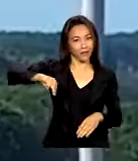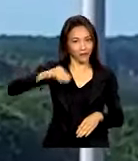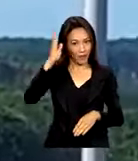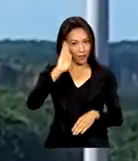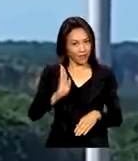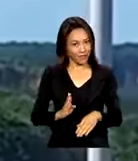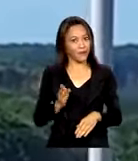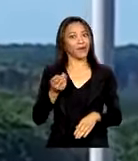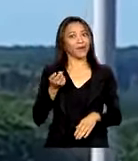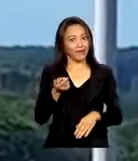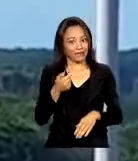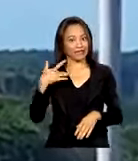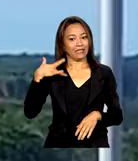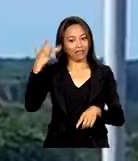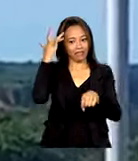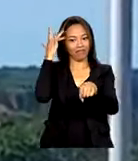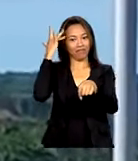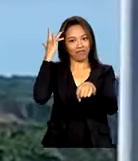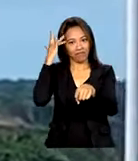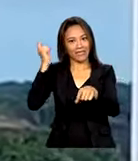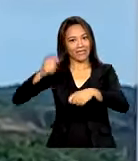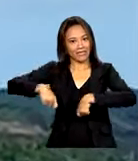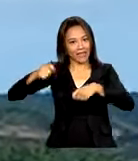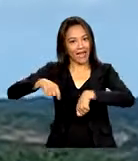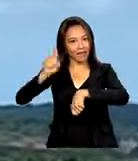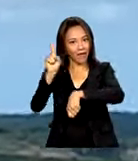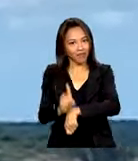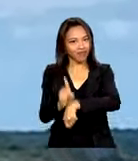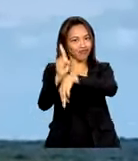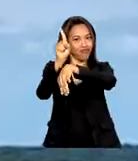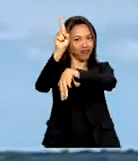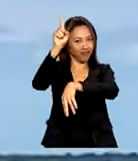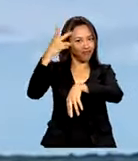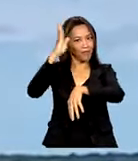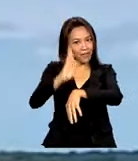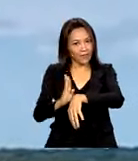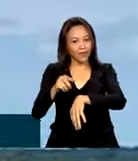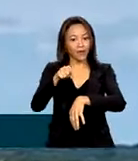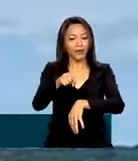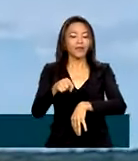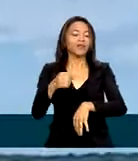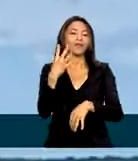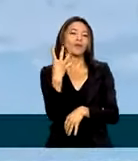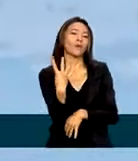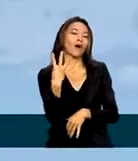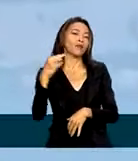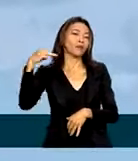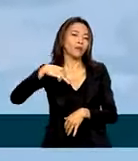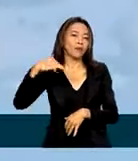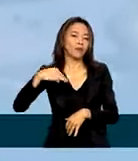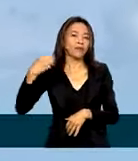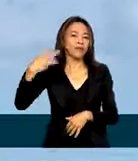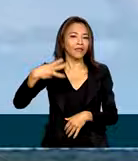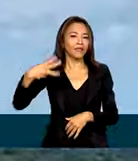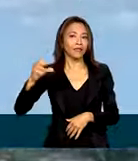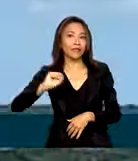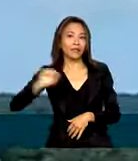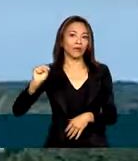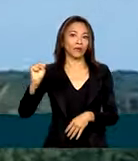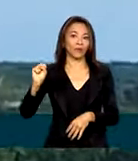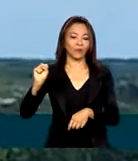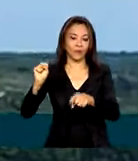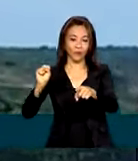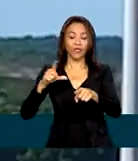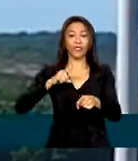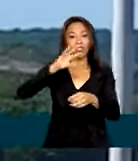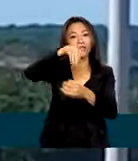poucas nações com tecnologia para realizar lançamento de foguetes. O voo durou 4 minutos e 33 segundos. A